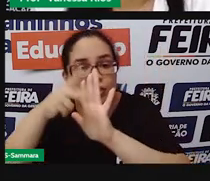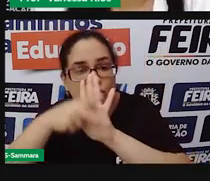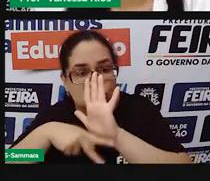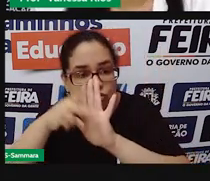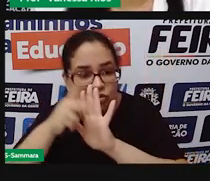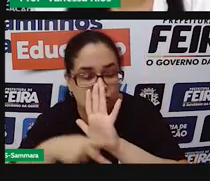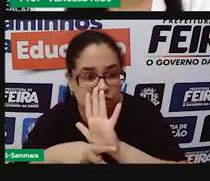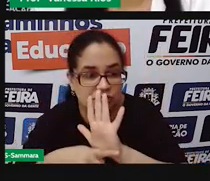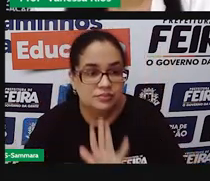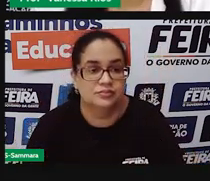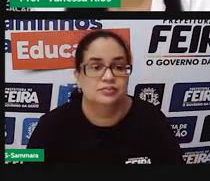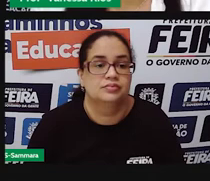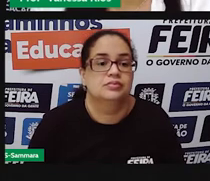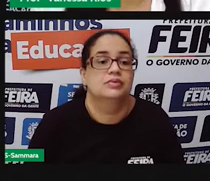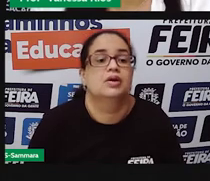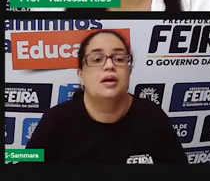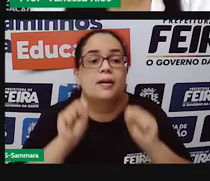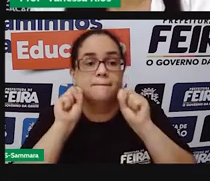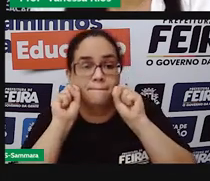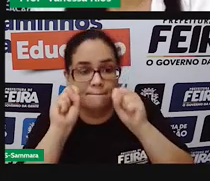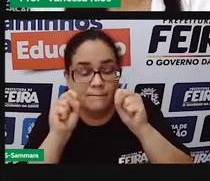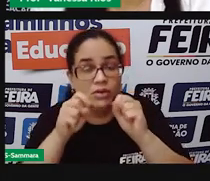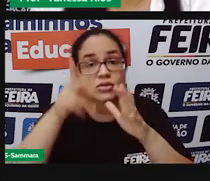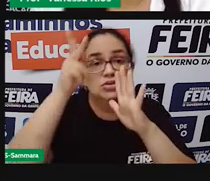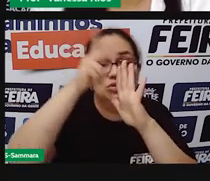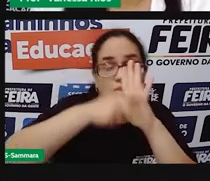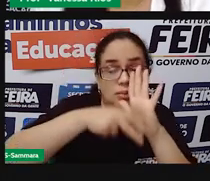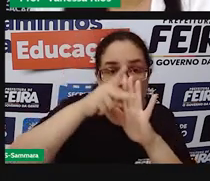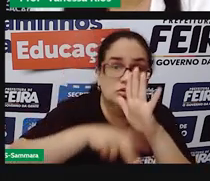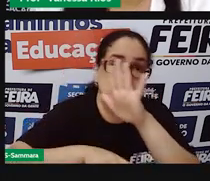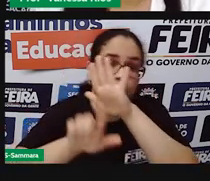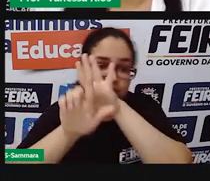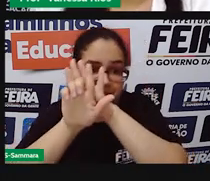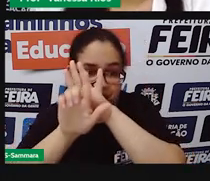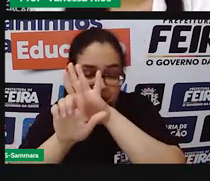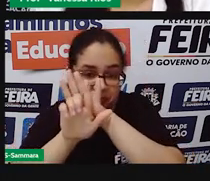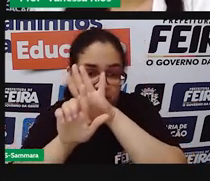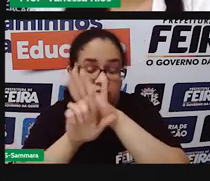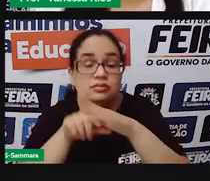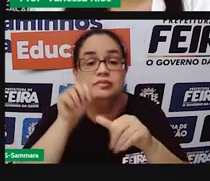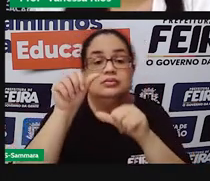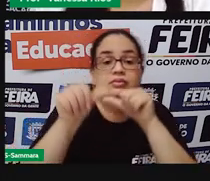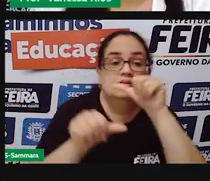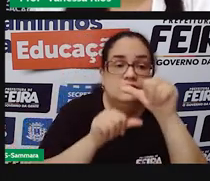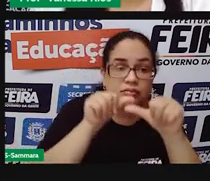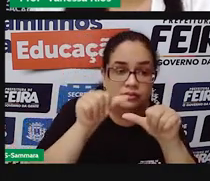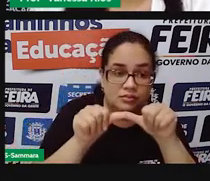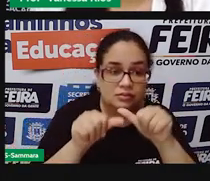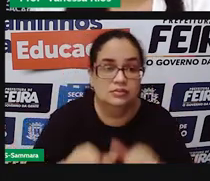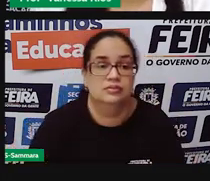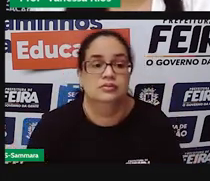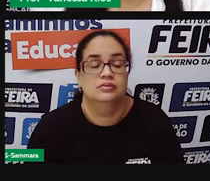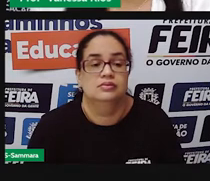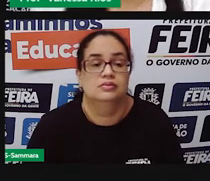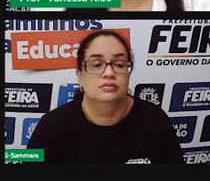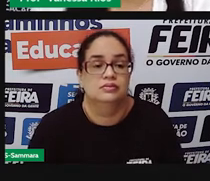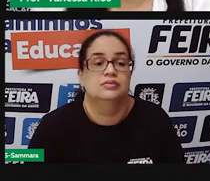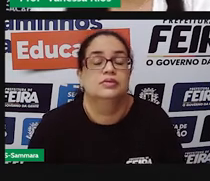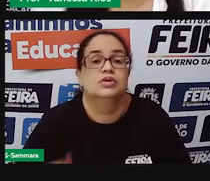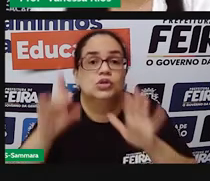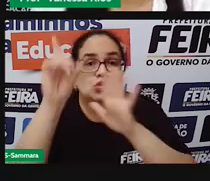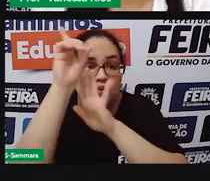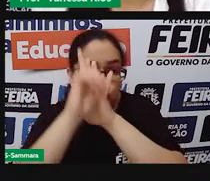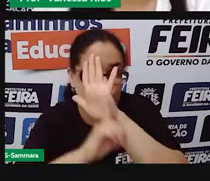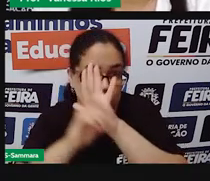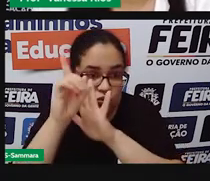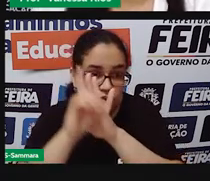pode, também pode fazer algum projeto de lei, fazer alguma alteração em relação aos direitos,